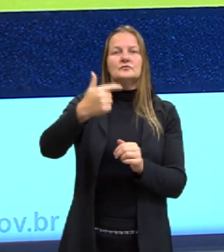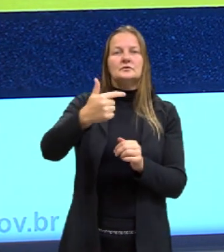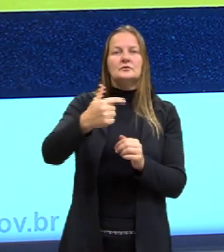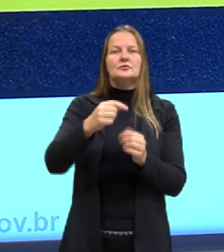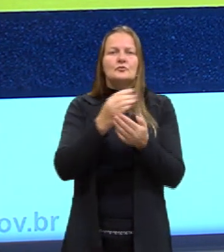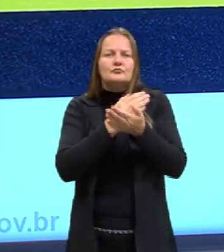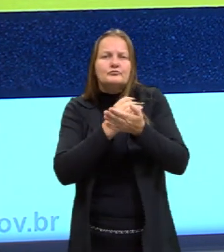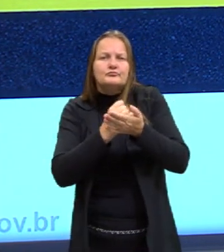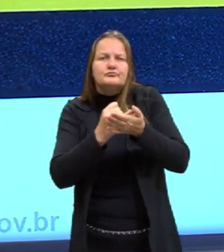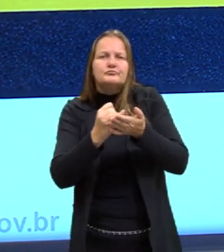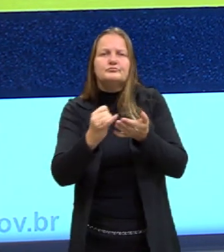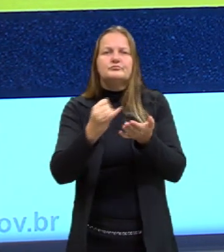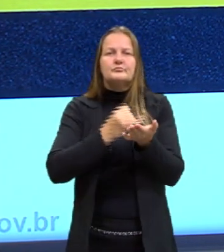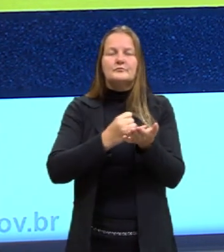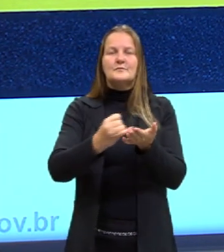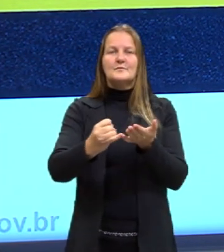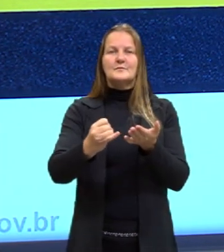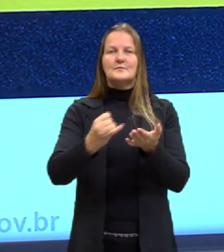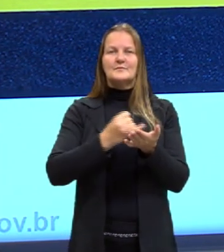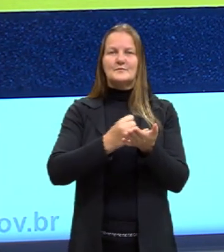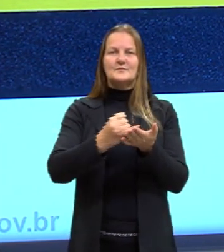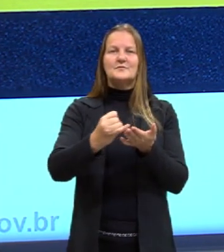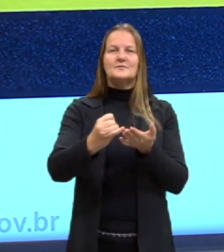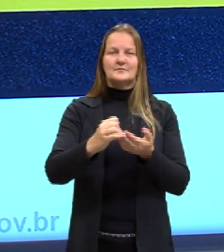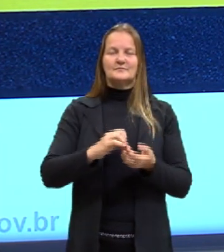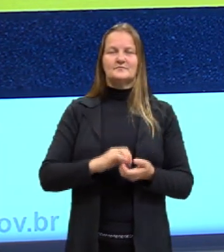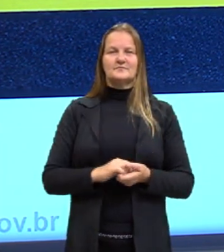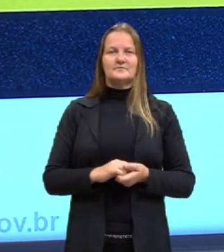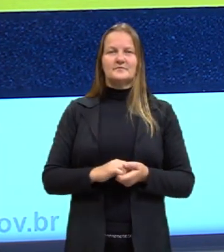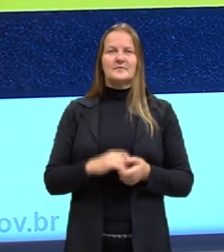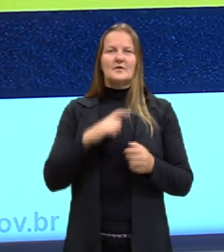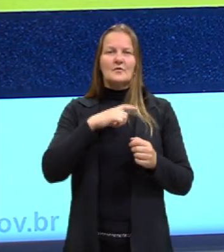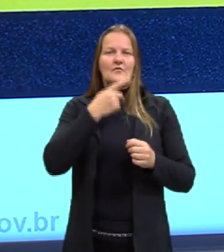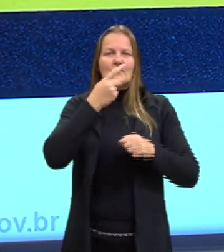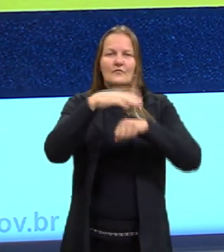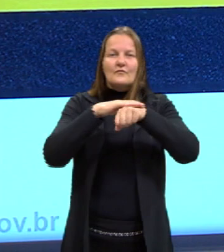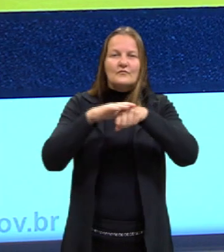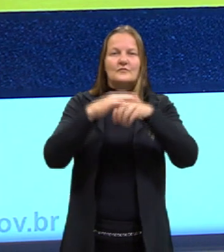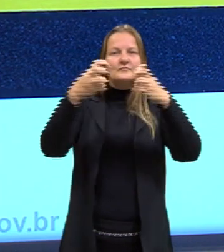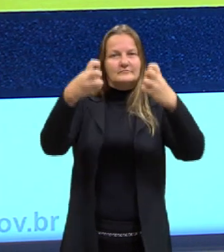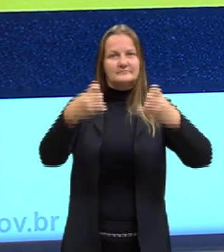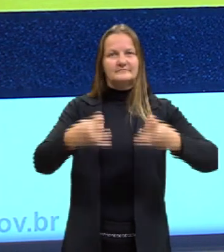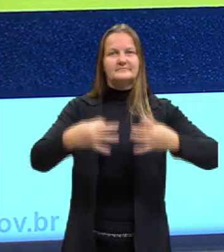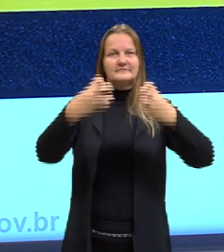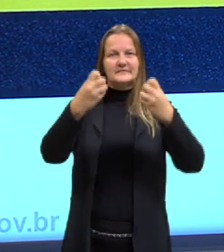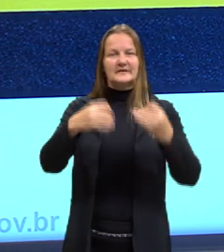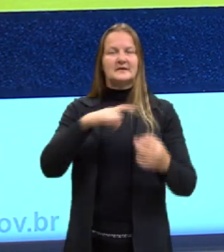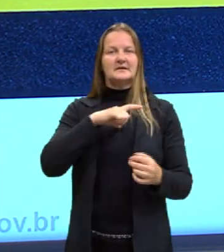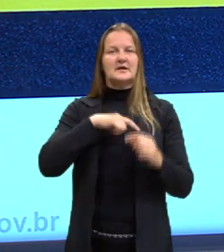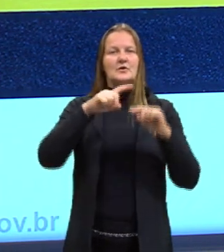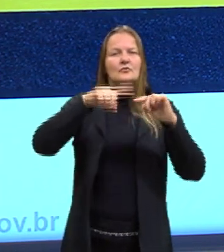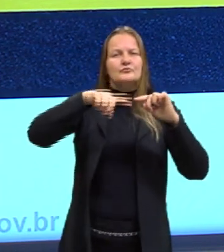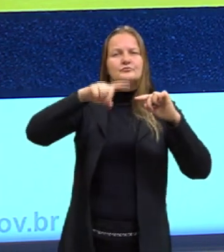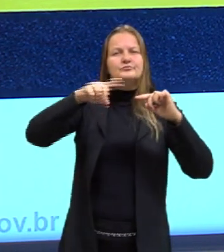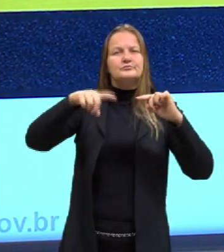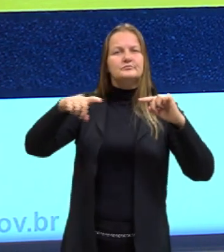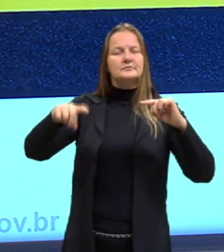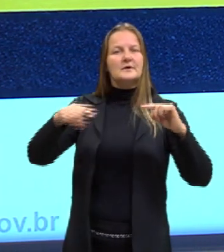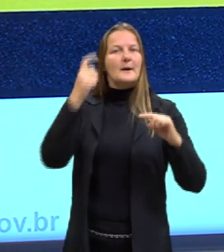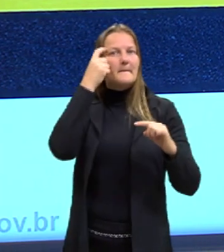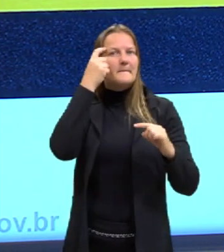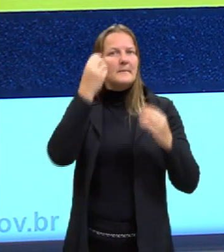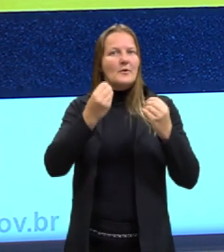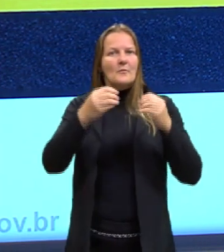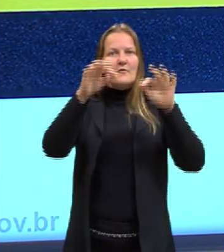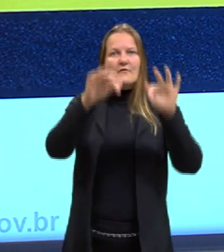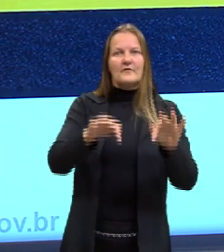inicial. Então, um menos o outro, como a gente já tinha falando. Eu já vinha falando. Se eu tenho variação, eu sempre tenho que pensar no